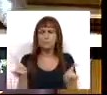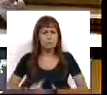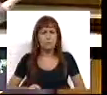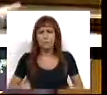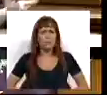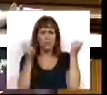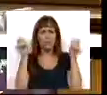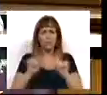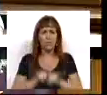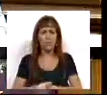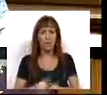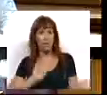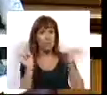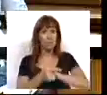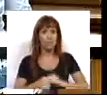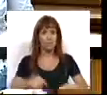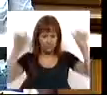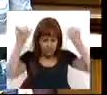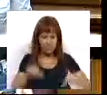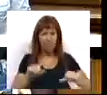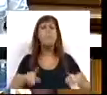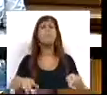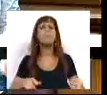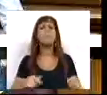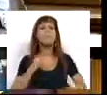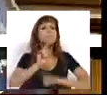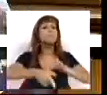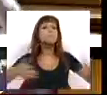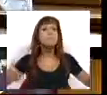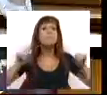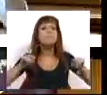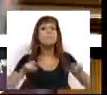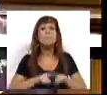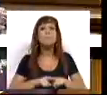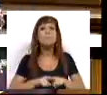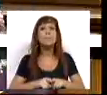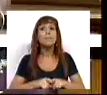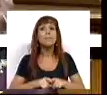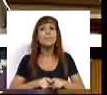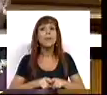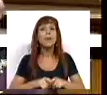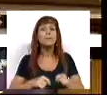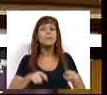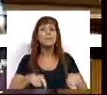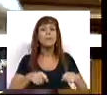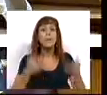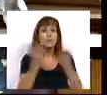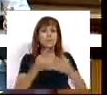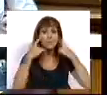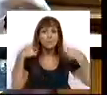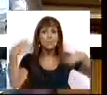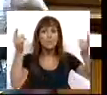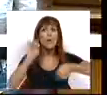está cada vez melhor, muito pelo contrário. Está cada vez pior para aquela que é a defesa da escola pública,